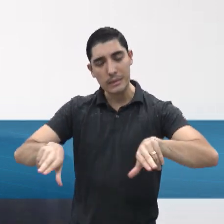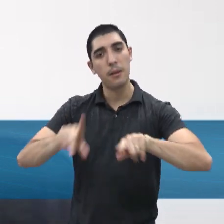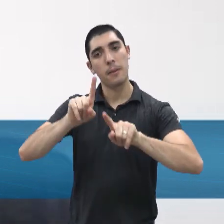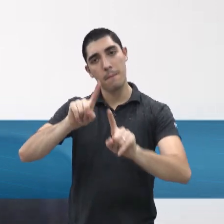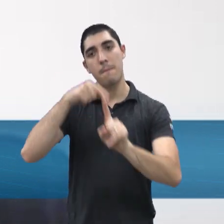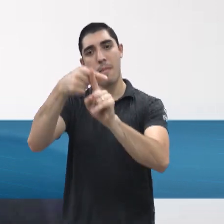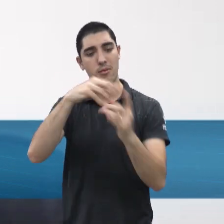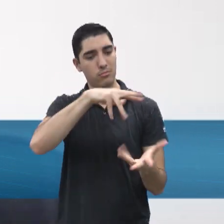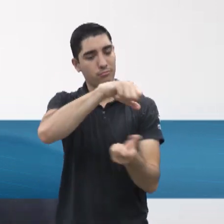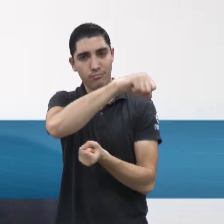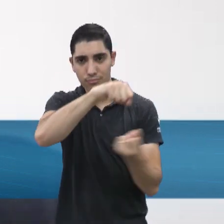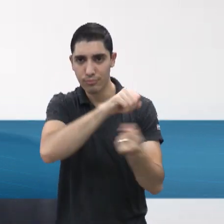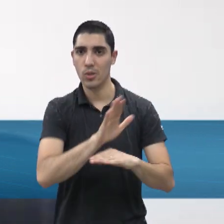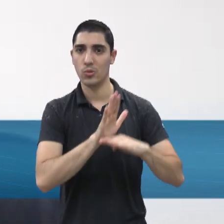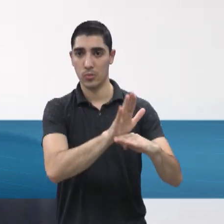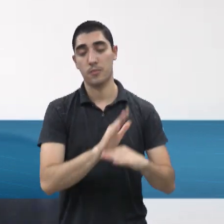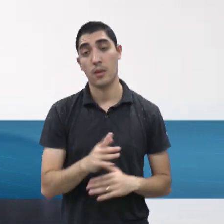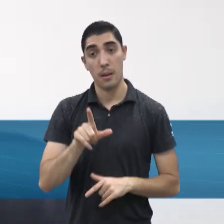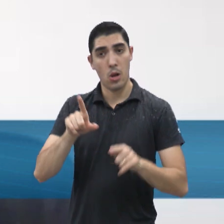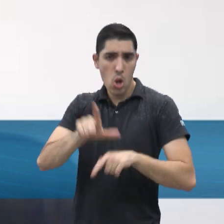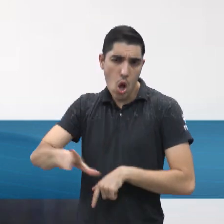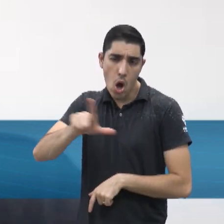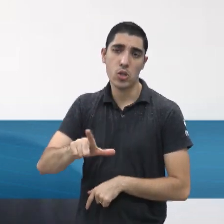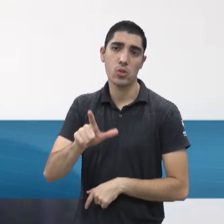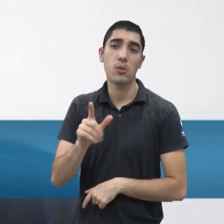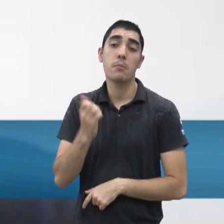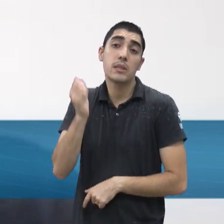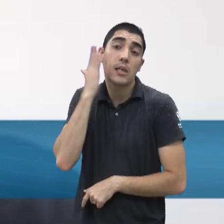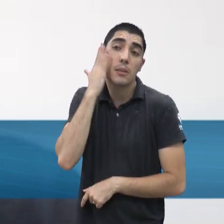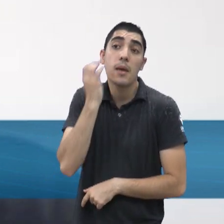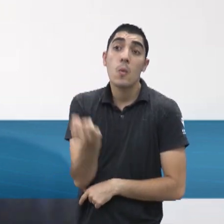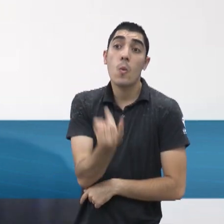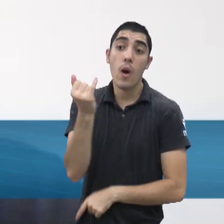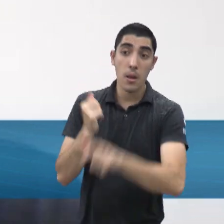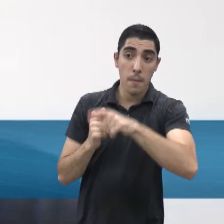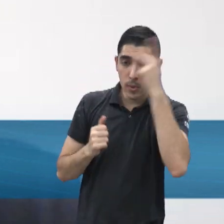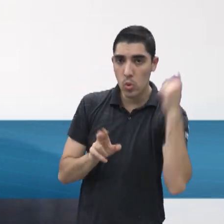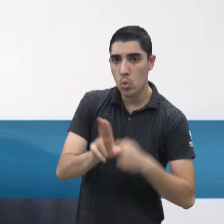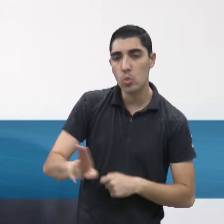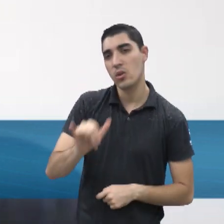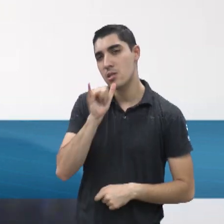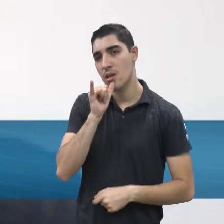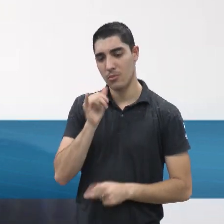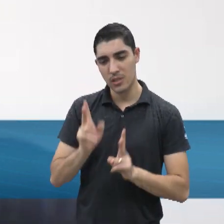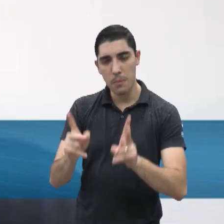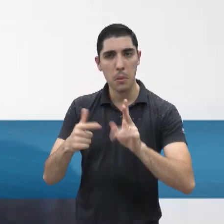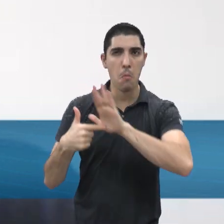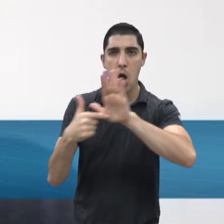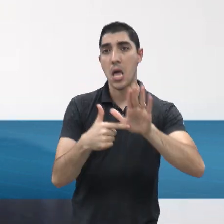a gente tem que falar principalmente em questão do consumo, né, se fala-se muito em cidades inteligentes, em cidades